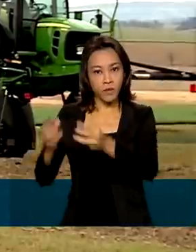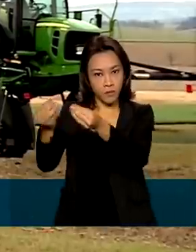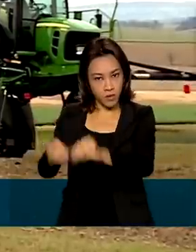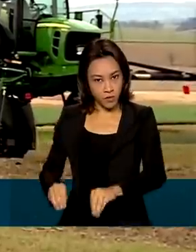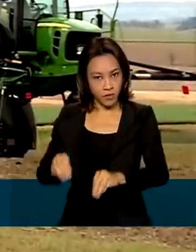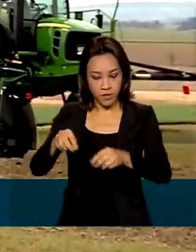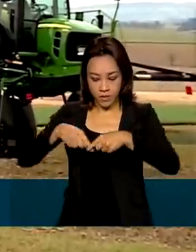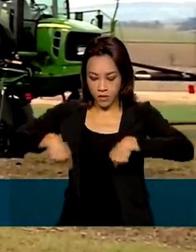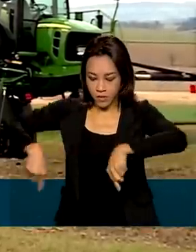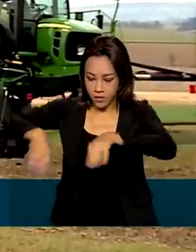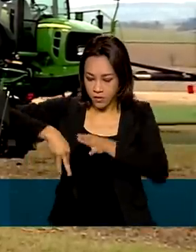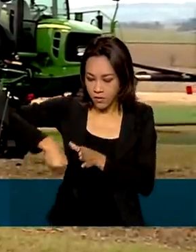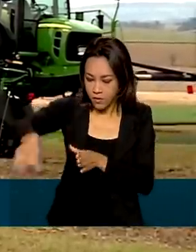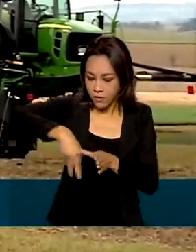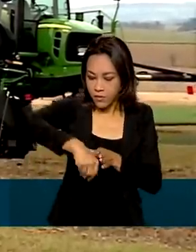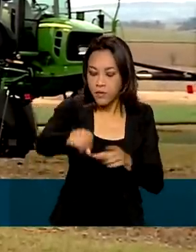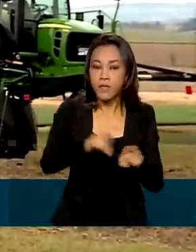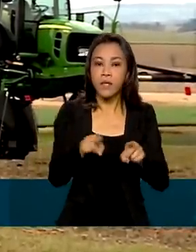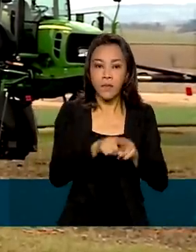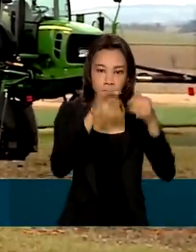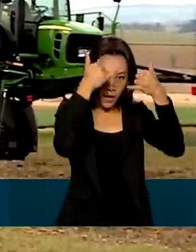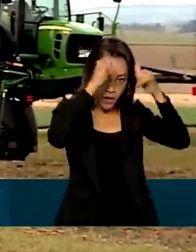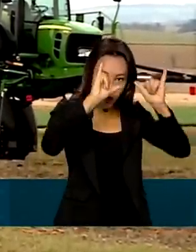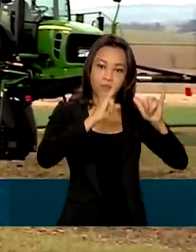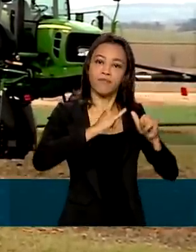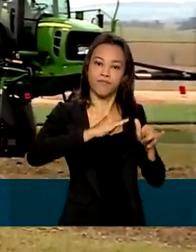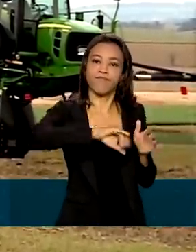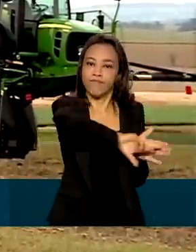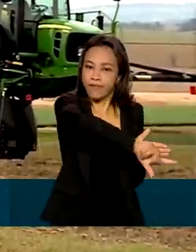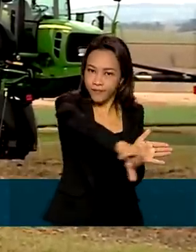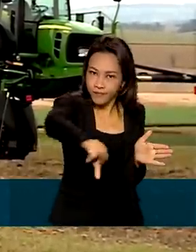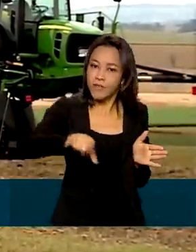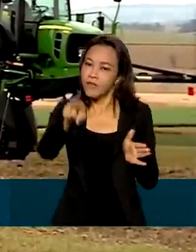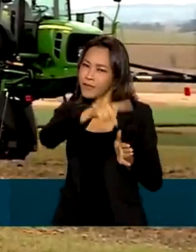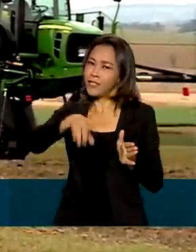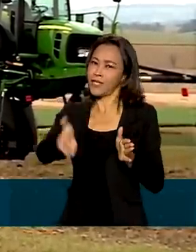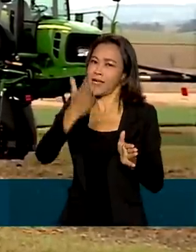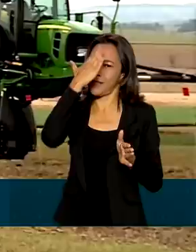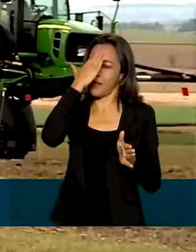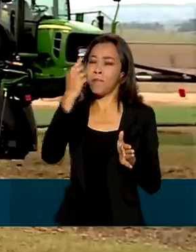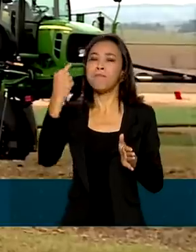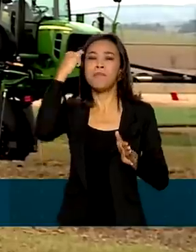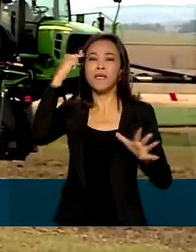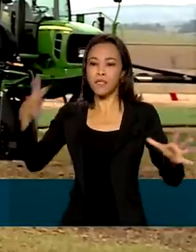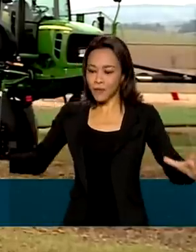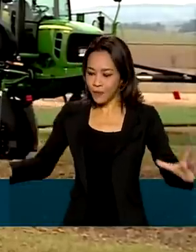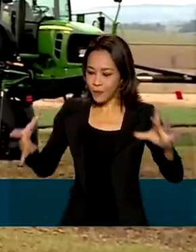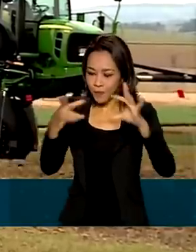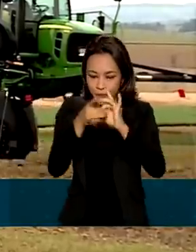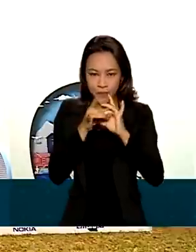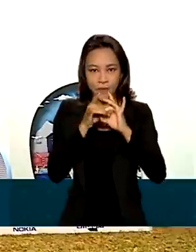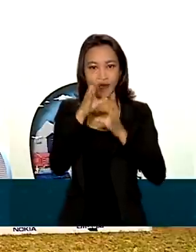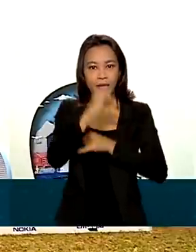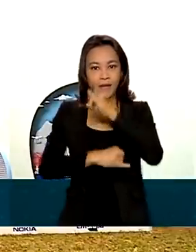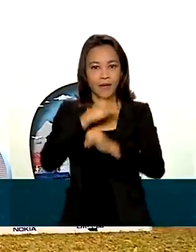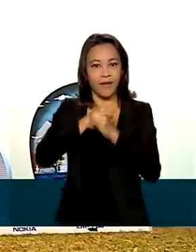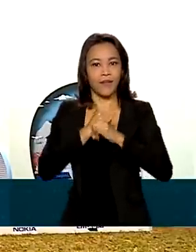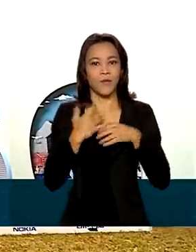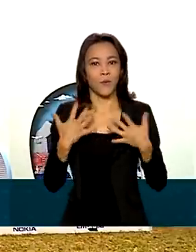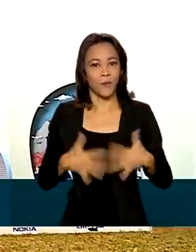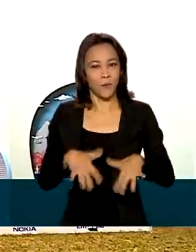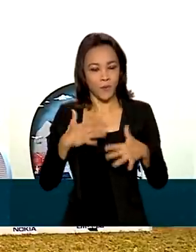lavoura quanto na pecuária, isso todo mundo já sabe. Imagine então qual a conectividade 5G. As